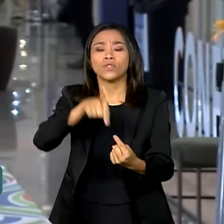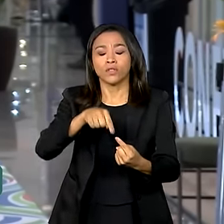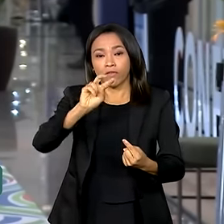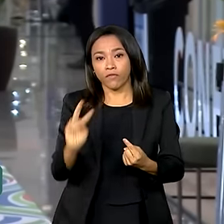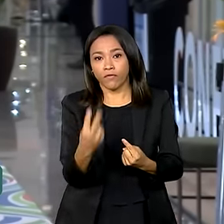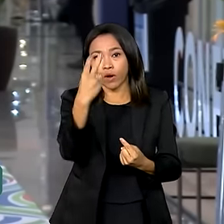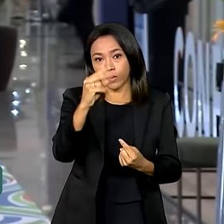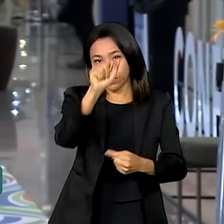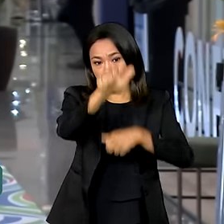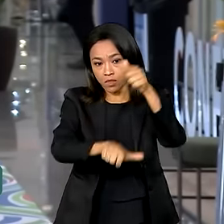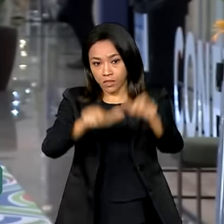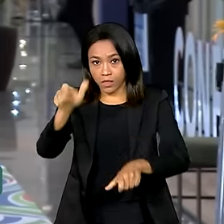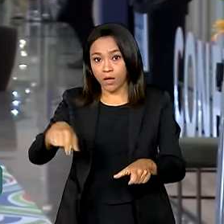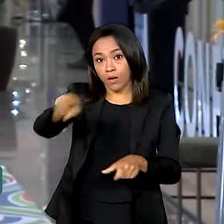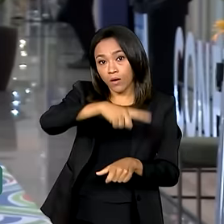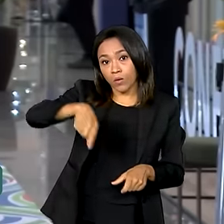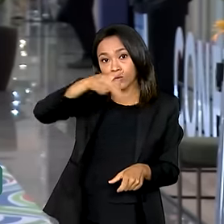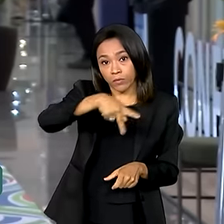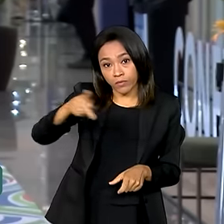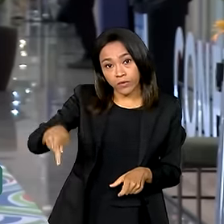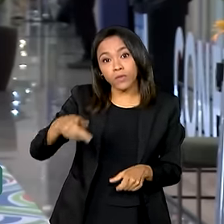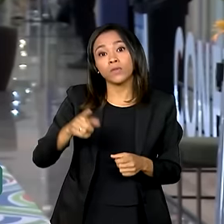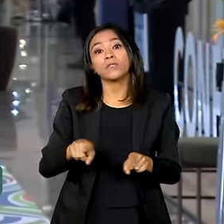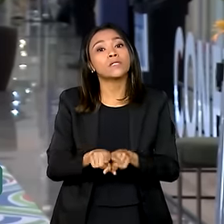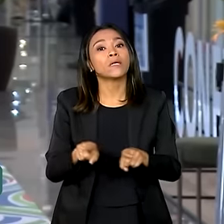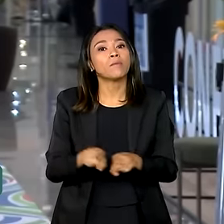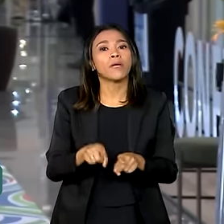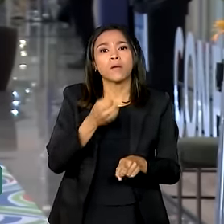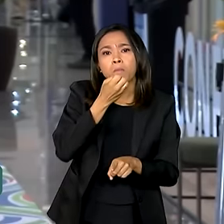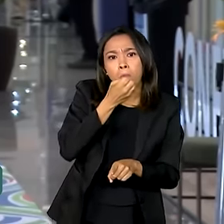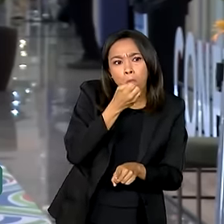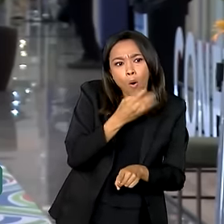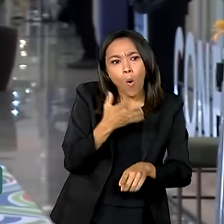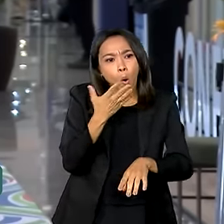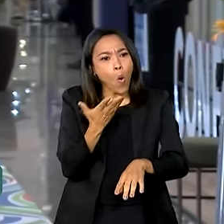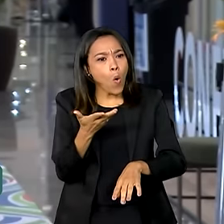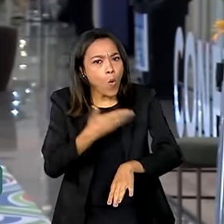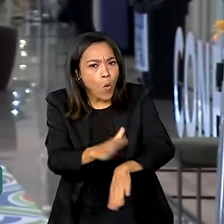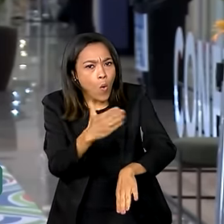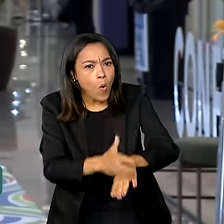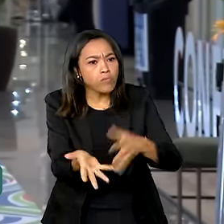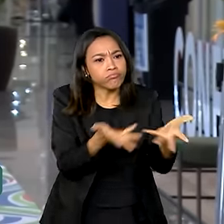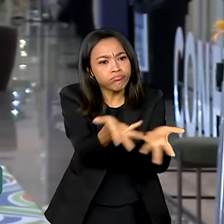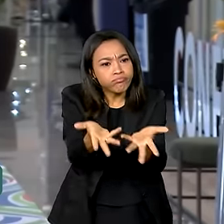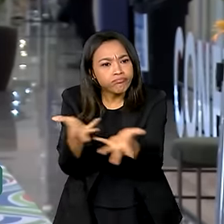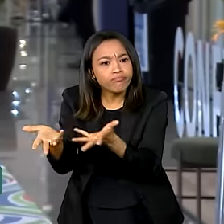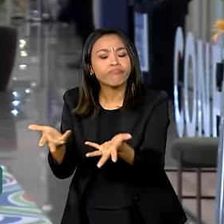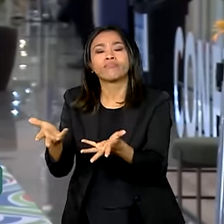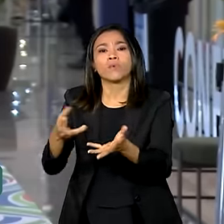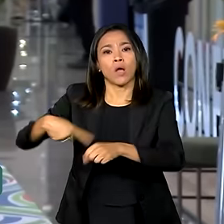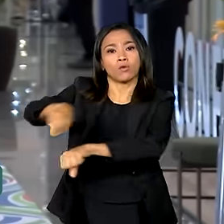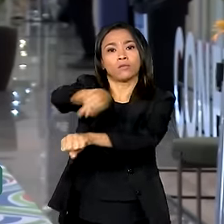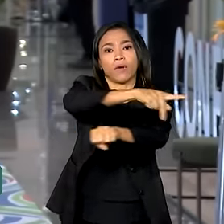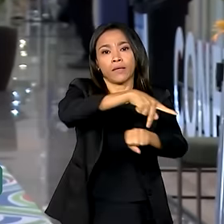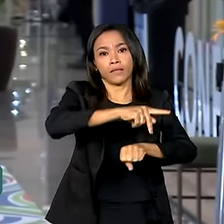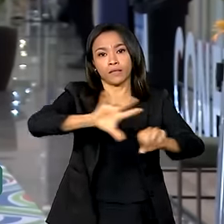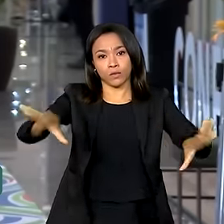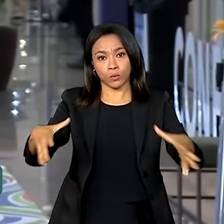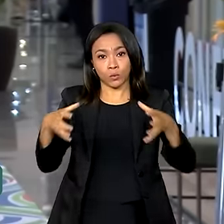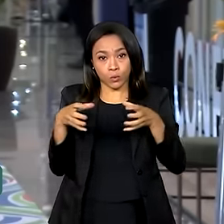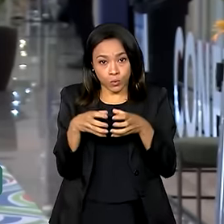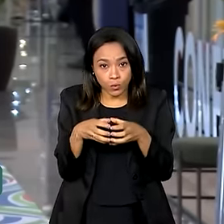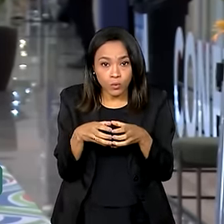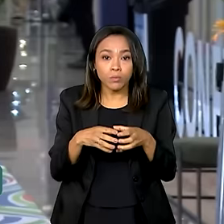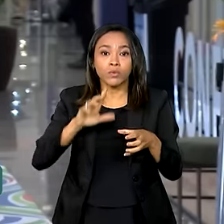educação e no compartilhamento de boas práticas de ensino entre os países membros do G20 sobre